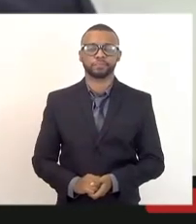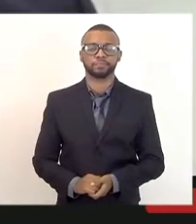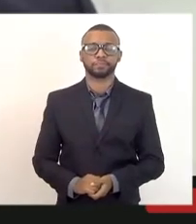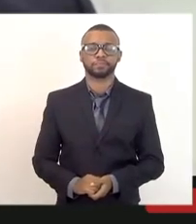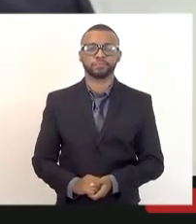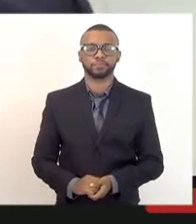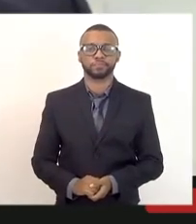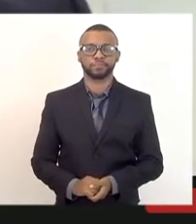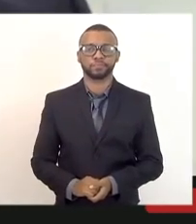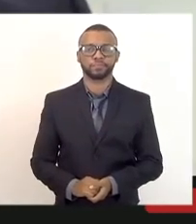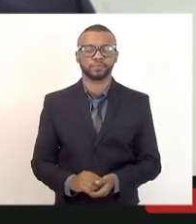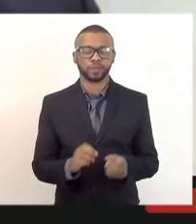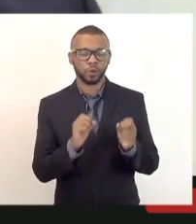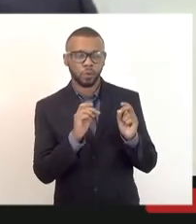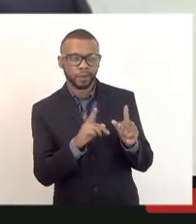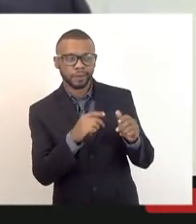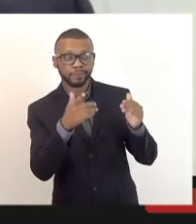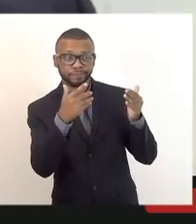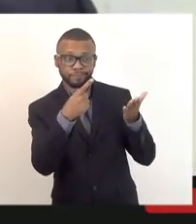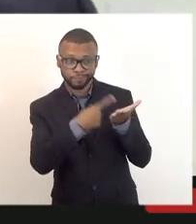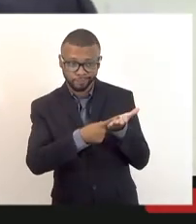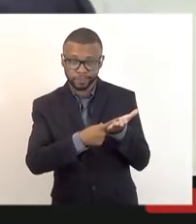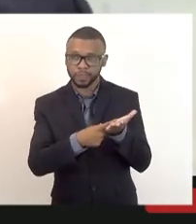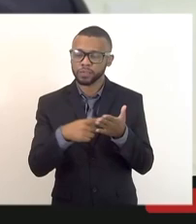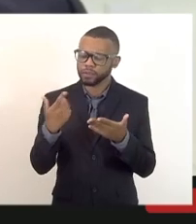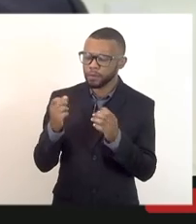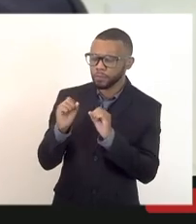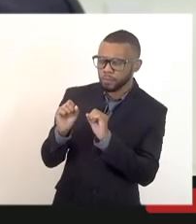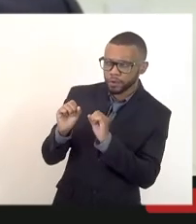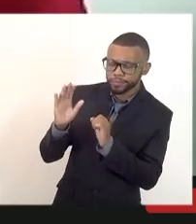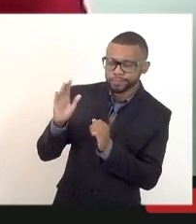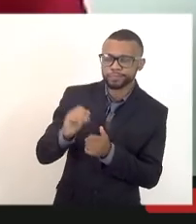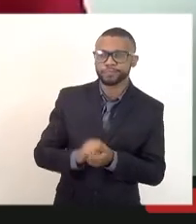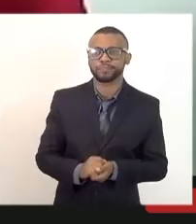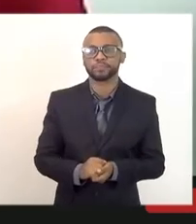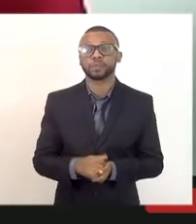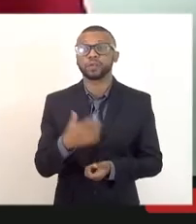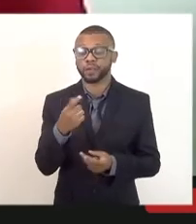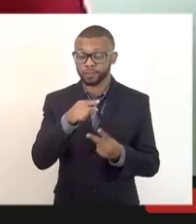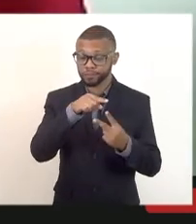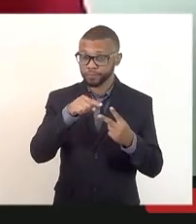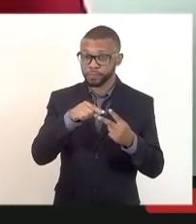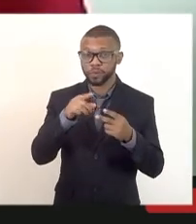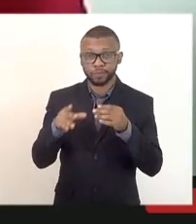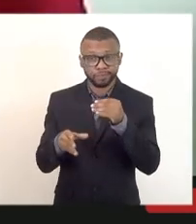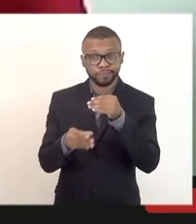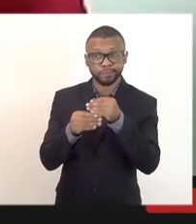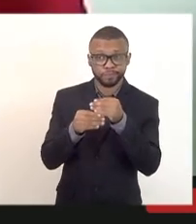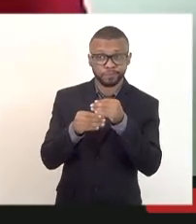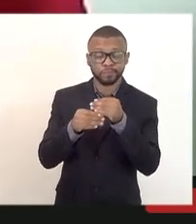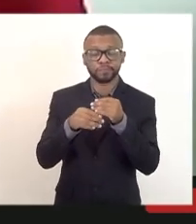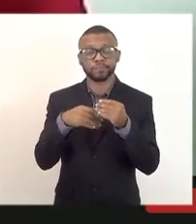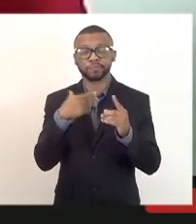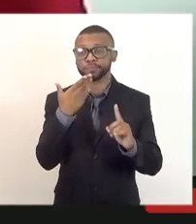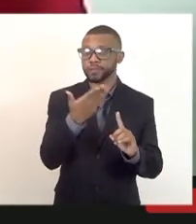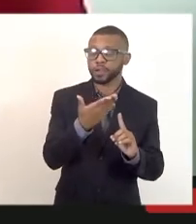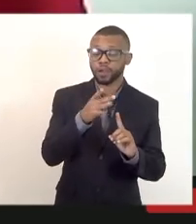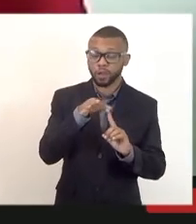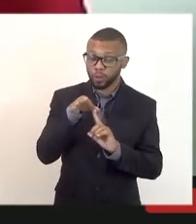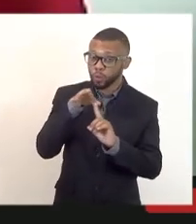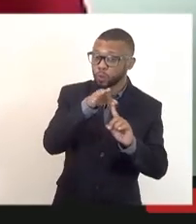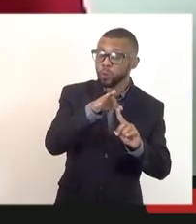Fechado, agradeço. coisa, me permite? a senhora Marta Rocha. É fazer duas ponderações com o doutor Bruno. Primeiro,